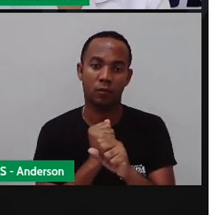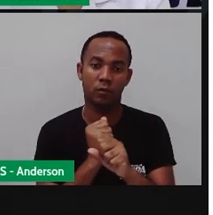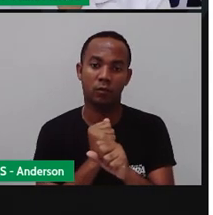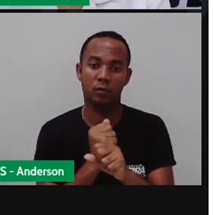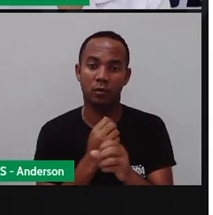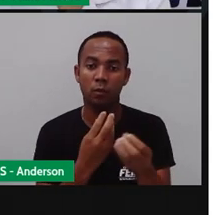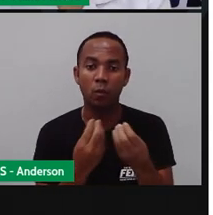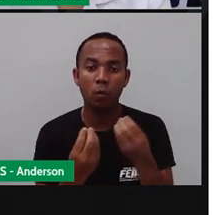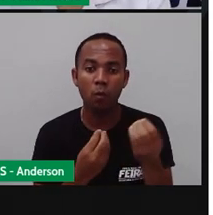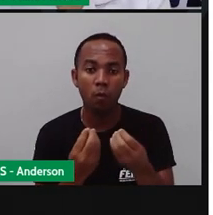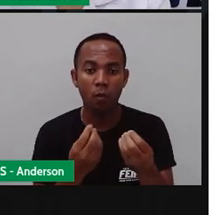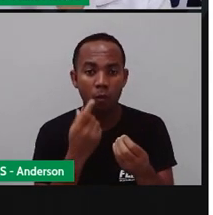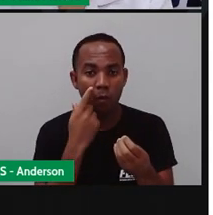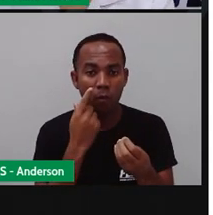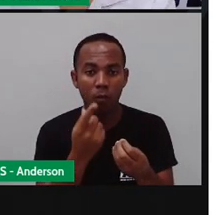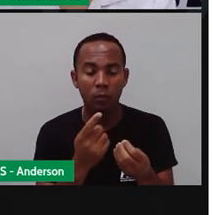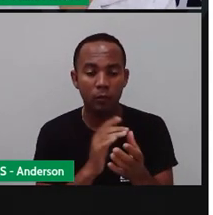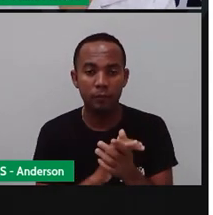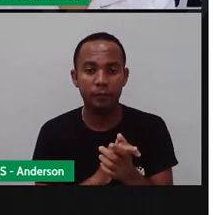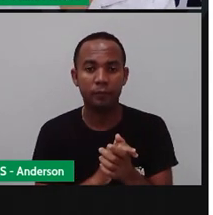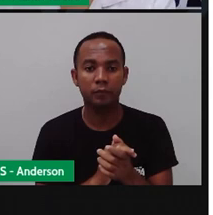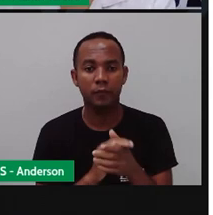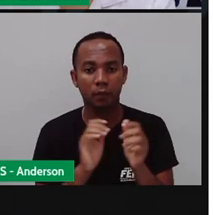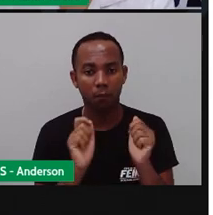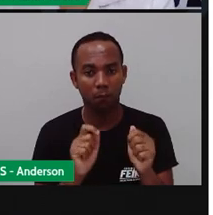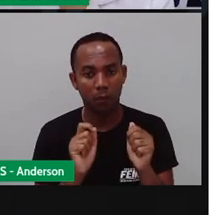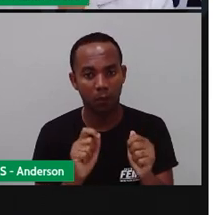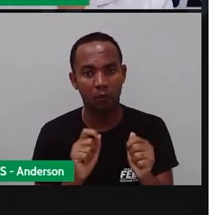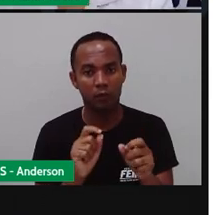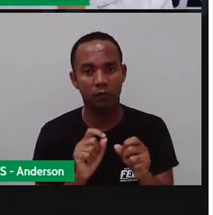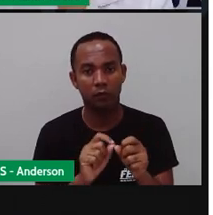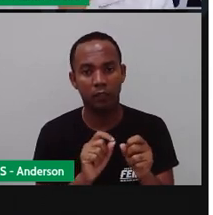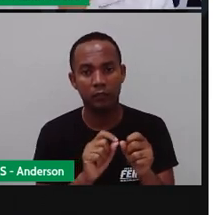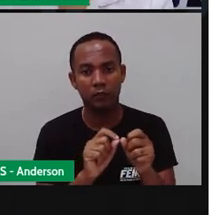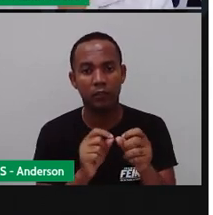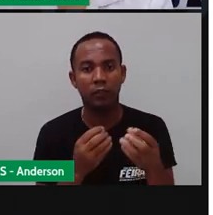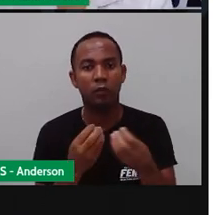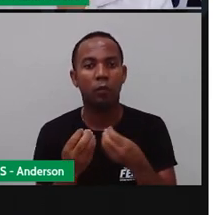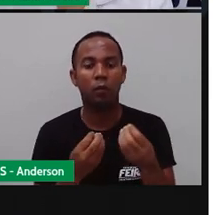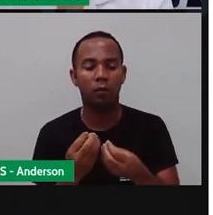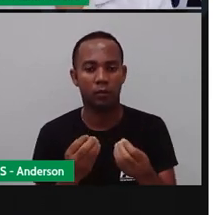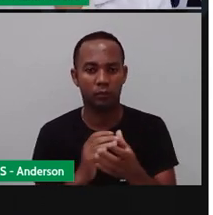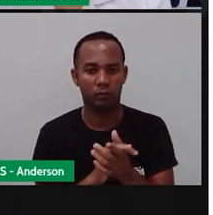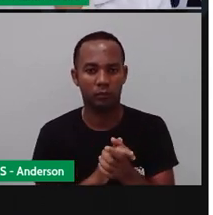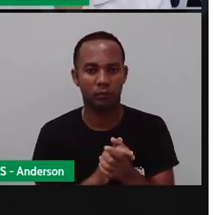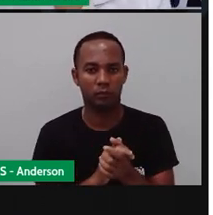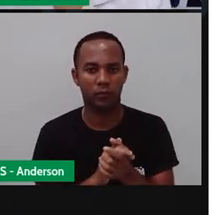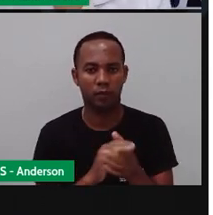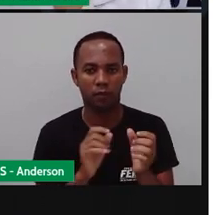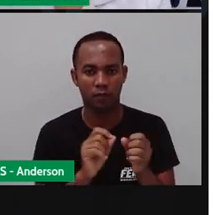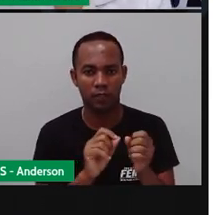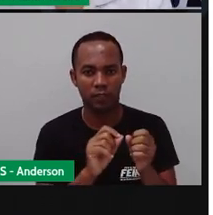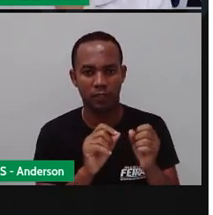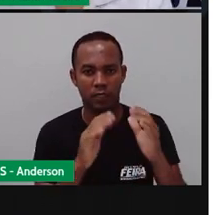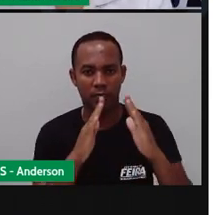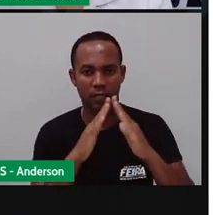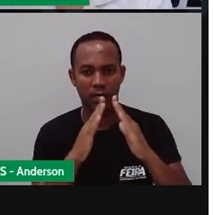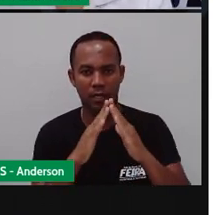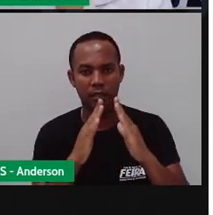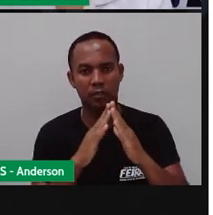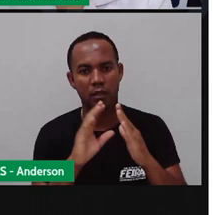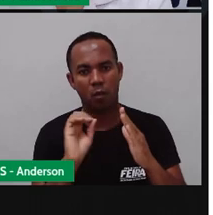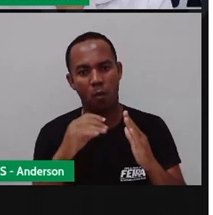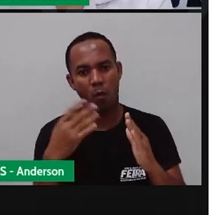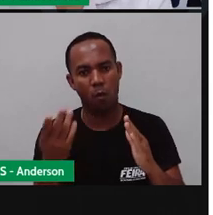Construções Obviamente que a maquete Ela vai trazer o que? Construções Para fazer as casas ou prédios Você